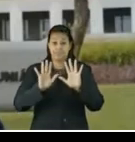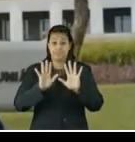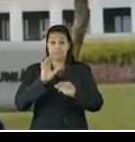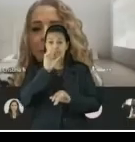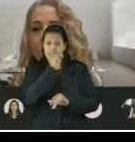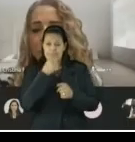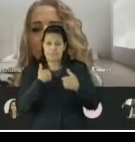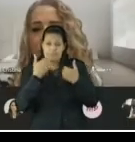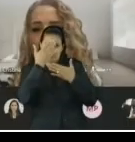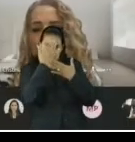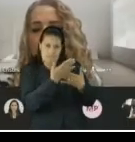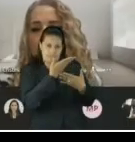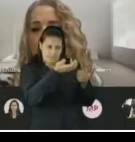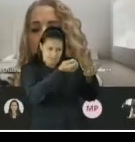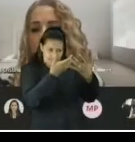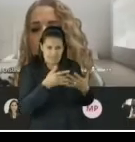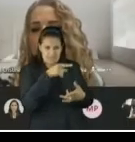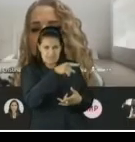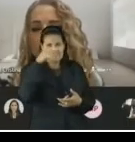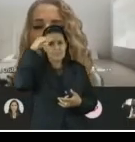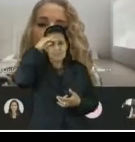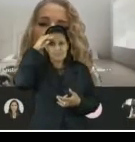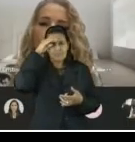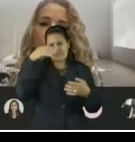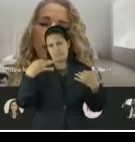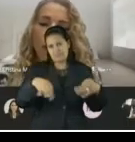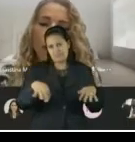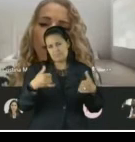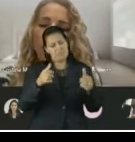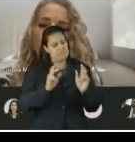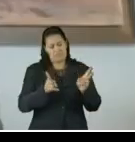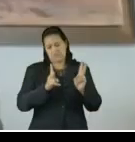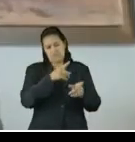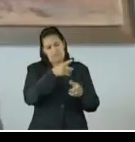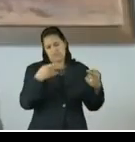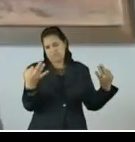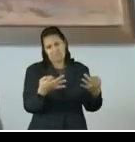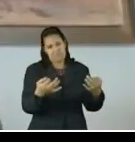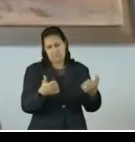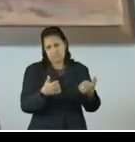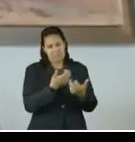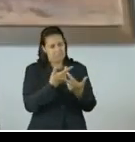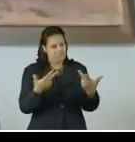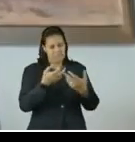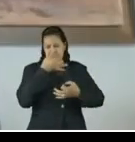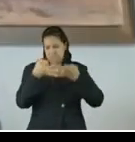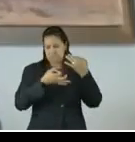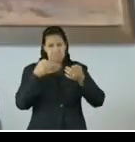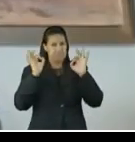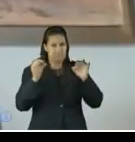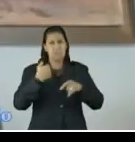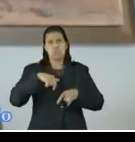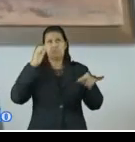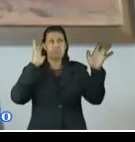agradecer, primeiro, as considerações do ministro Benjamin, sempre traz ponderações importantes para a reflexão de todos nós.